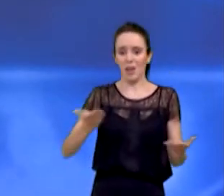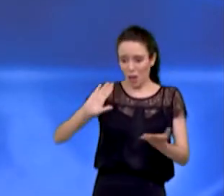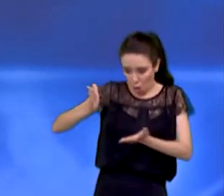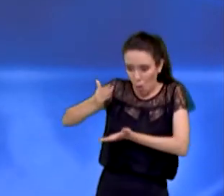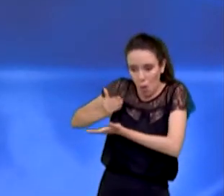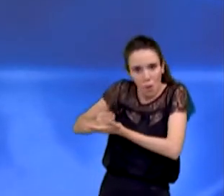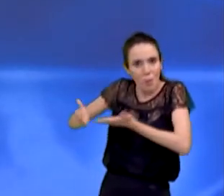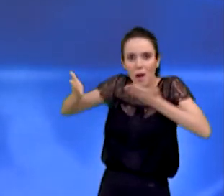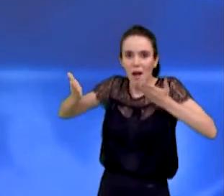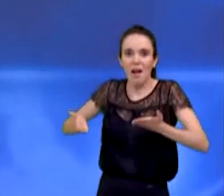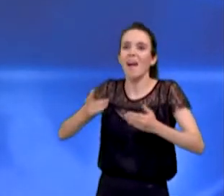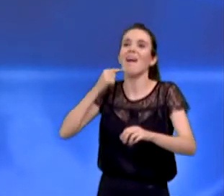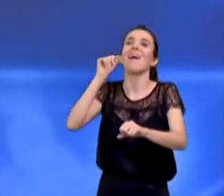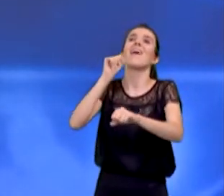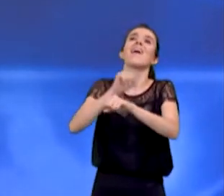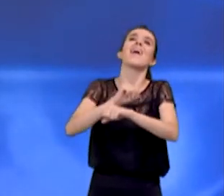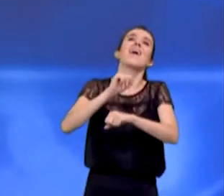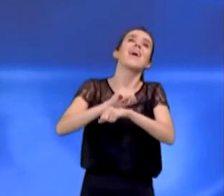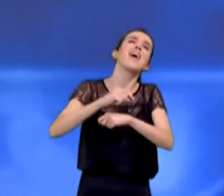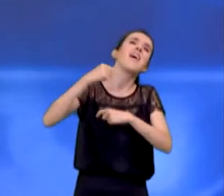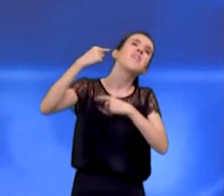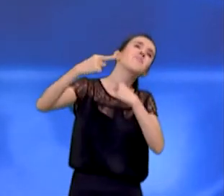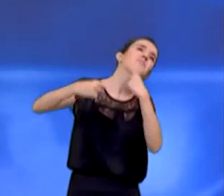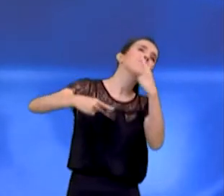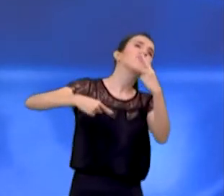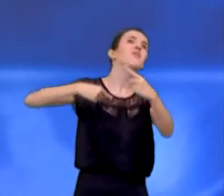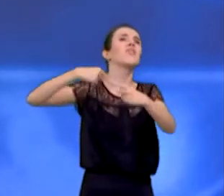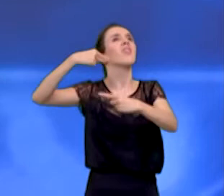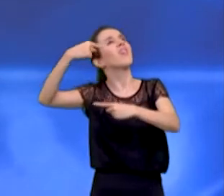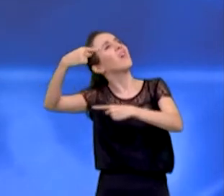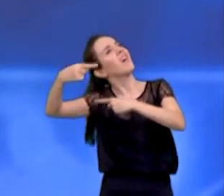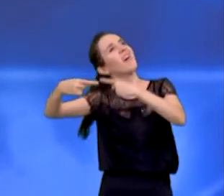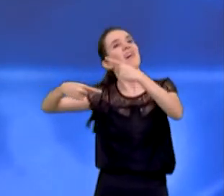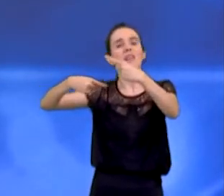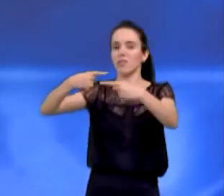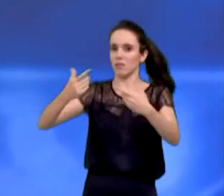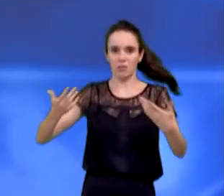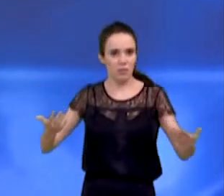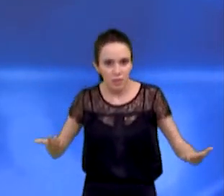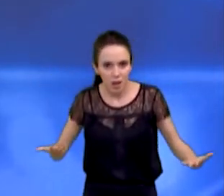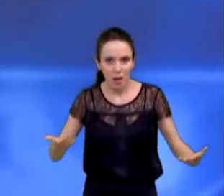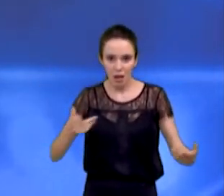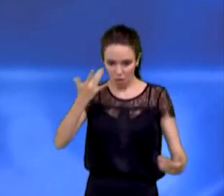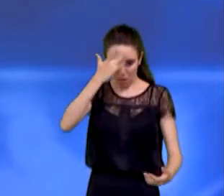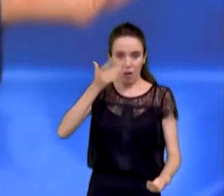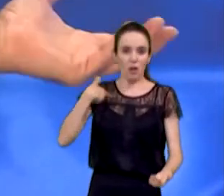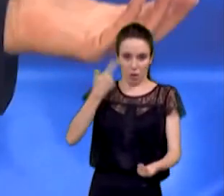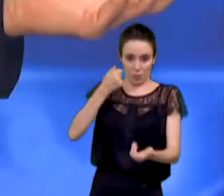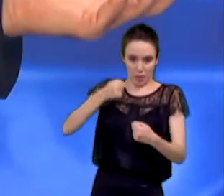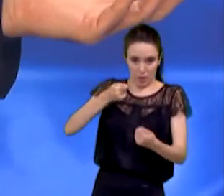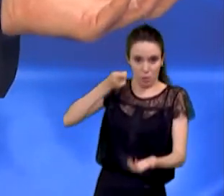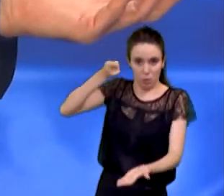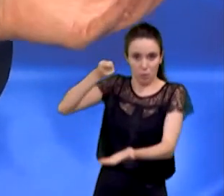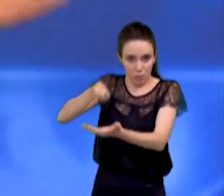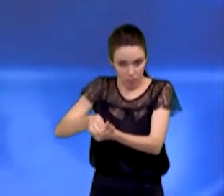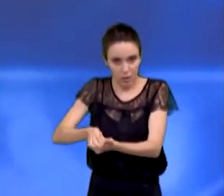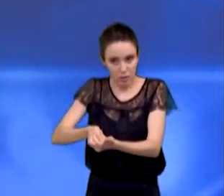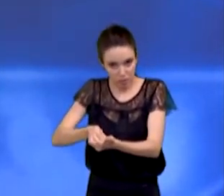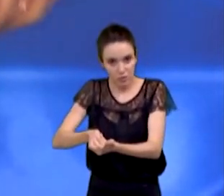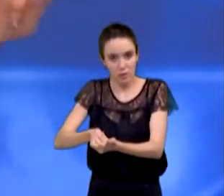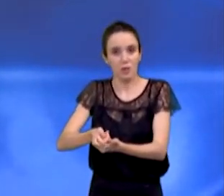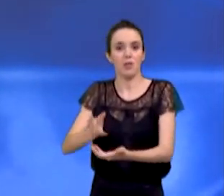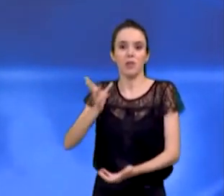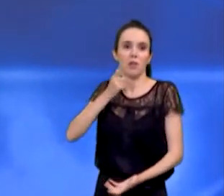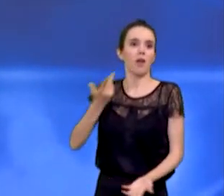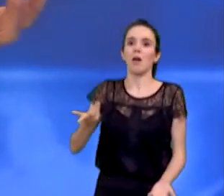desde já. Nós não podemos esperar depois que a vacina estiver... Quando a gente entrar na fila para comprar, já vai estar